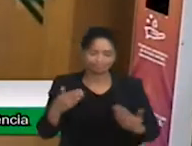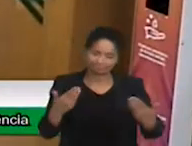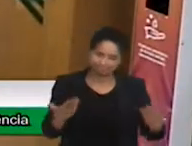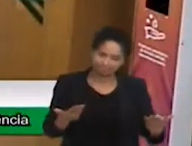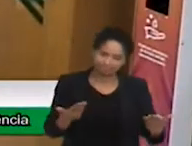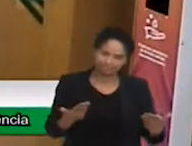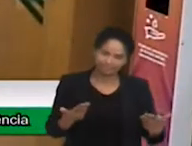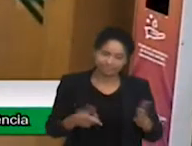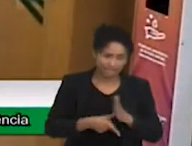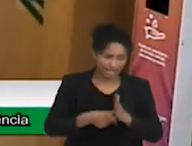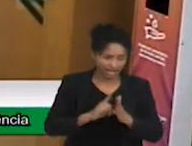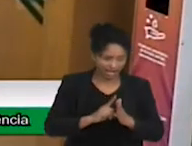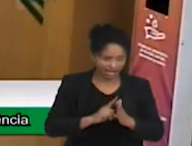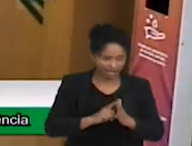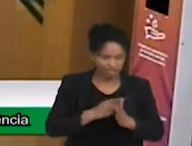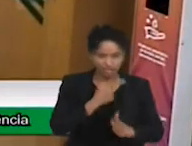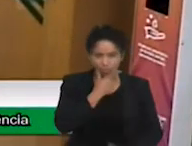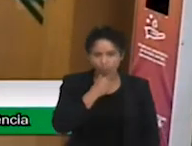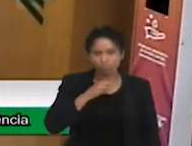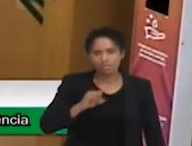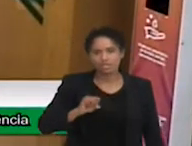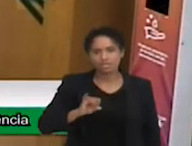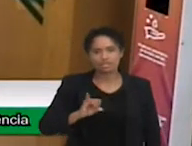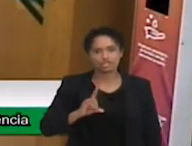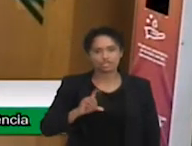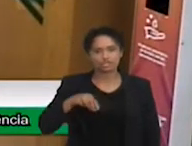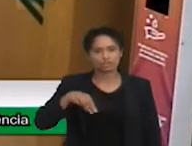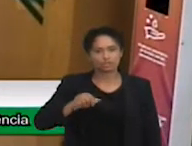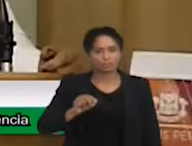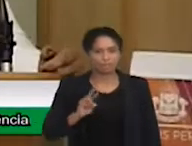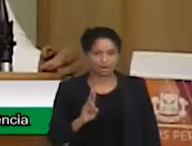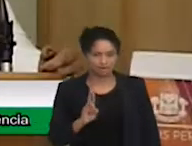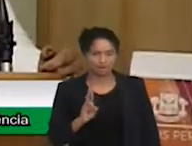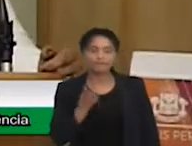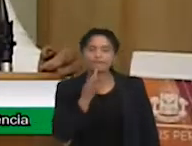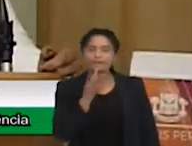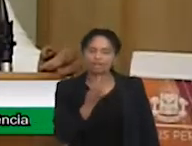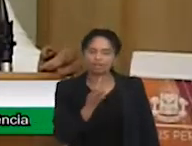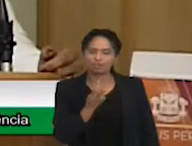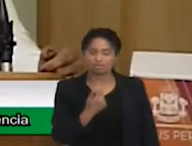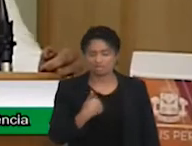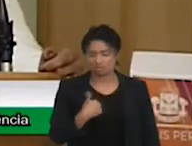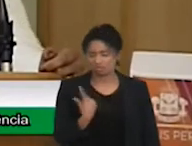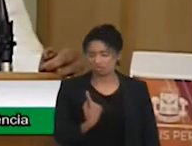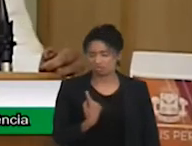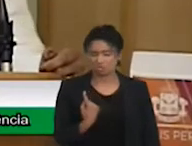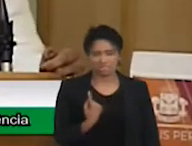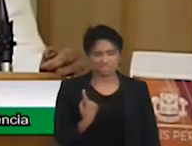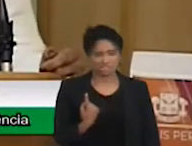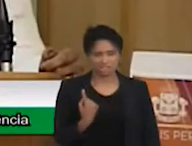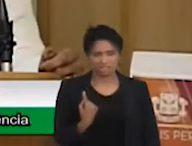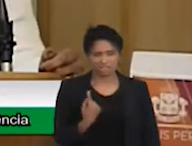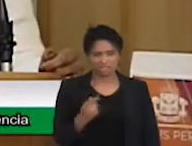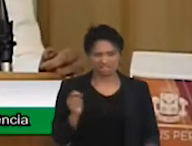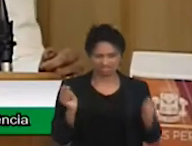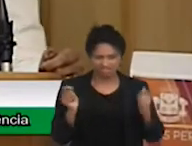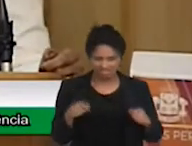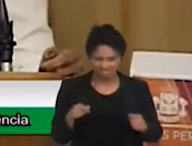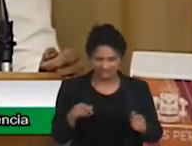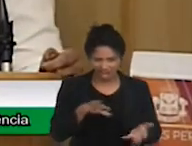que sozinhos nós não fazemos mudança, nós precisamos de um trabalho